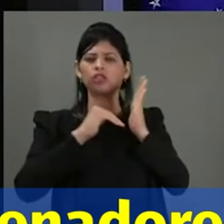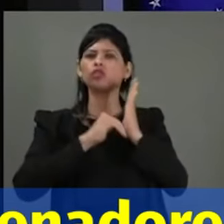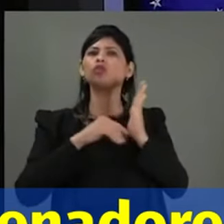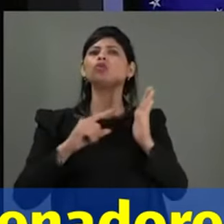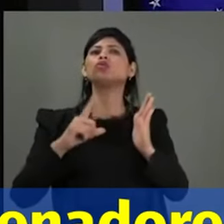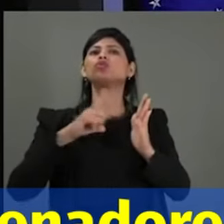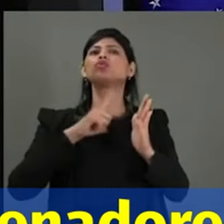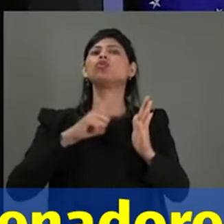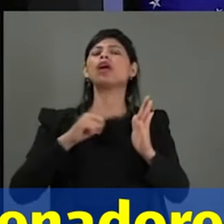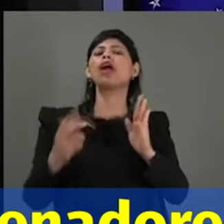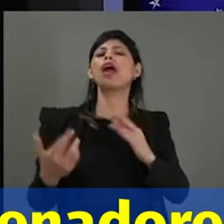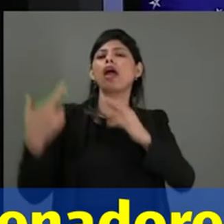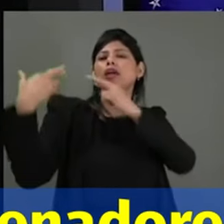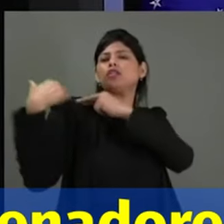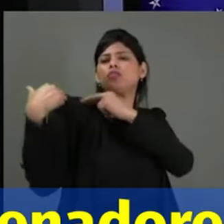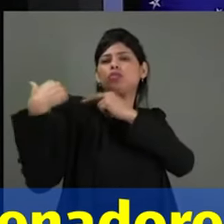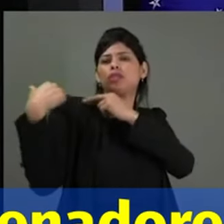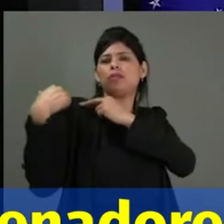por essa morte.